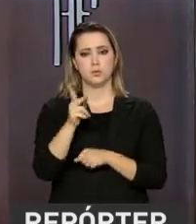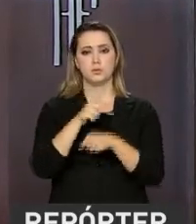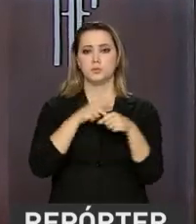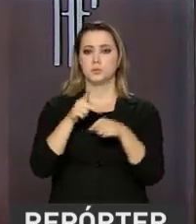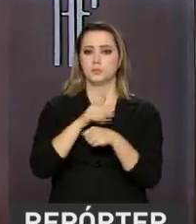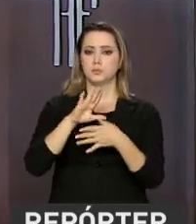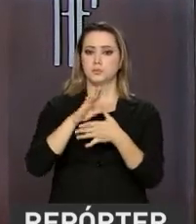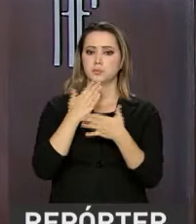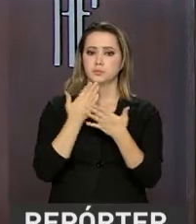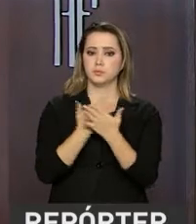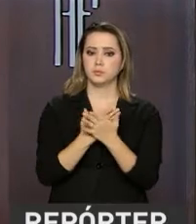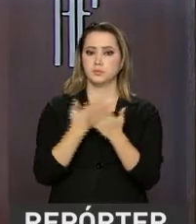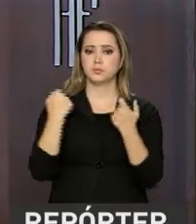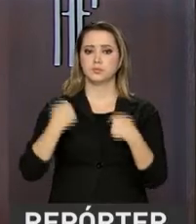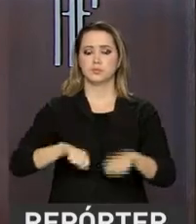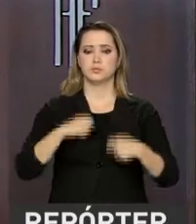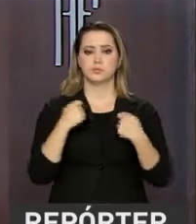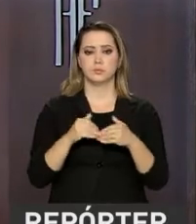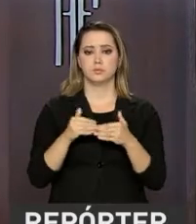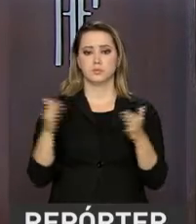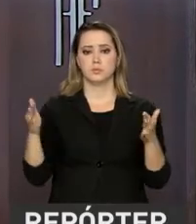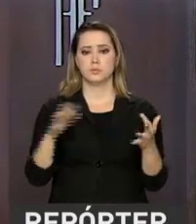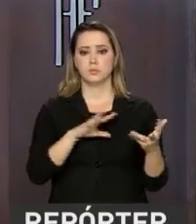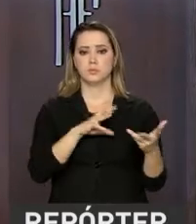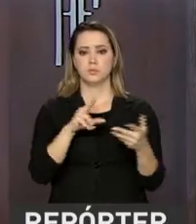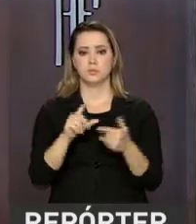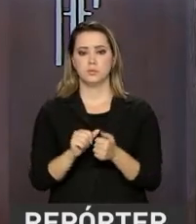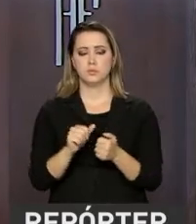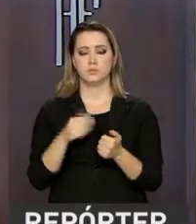Mercosul quanto à necessidade de abertura para o mundo,